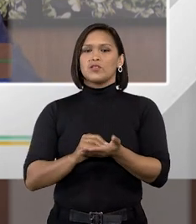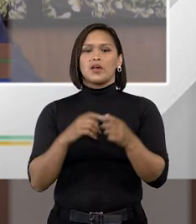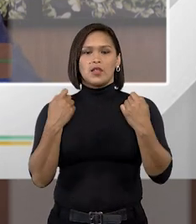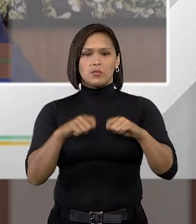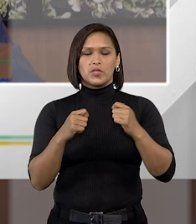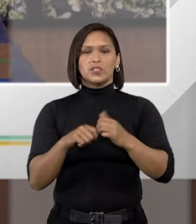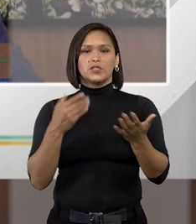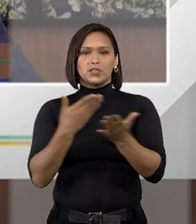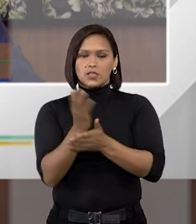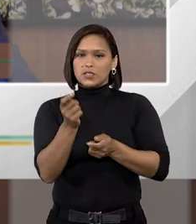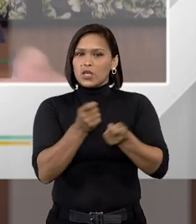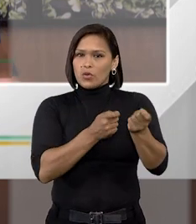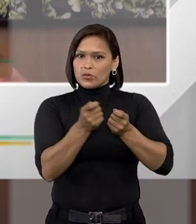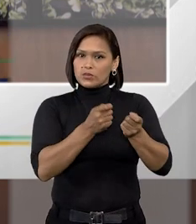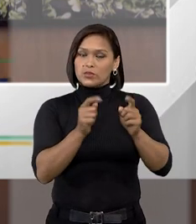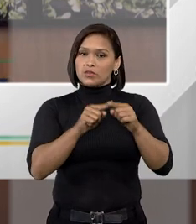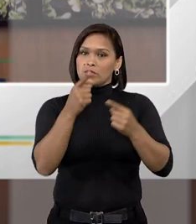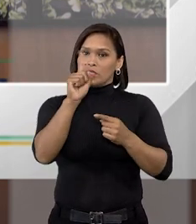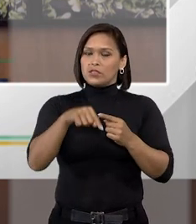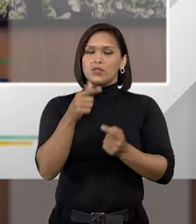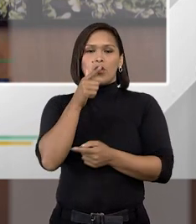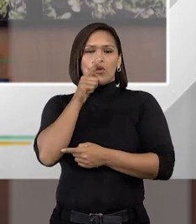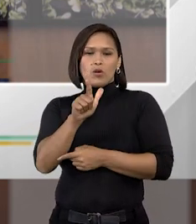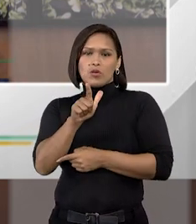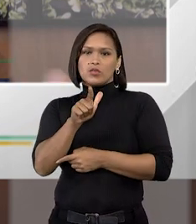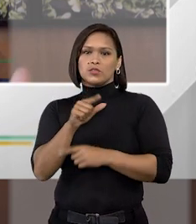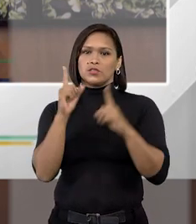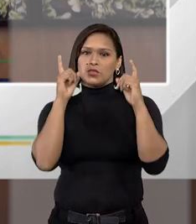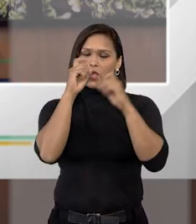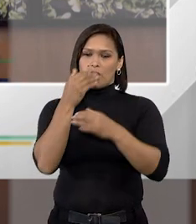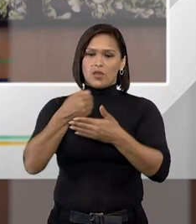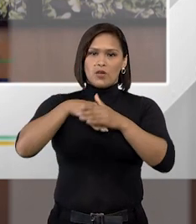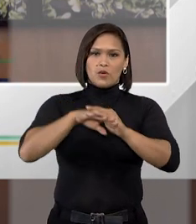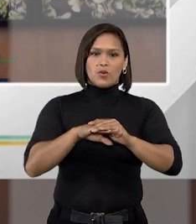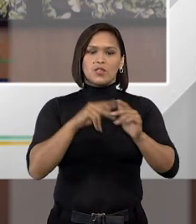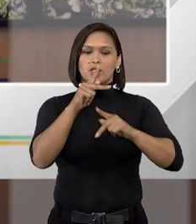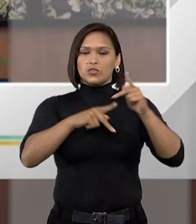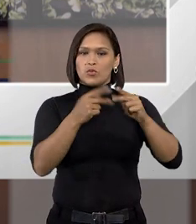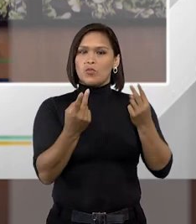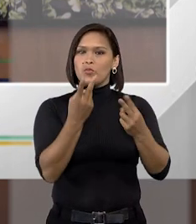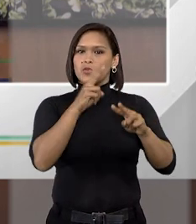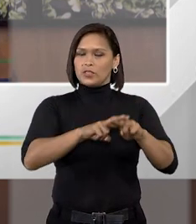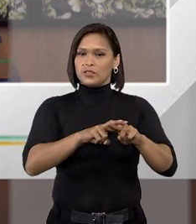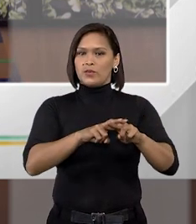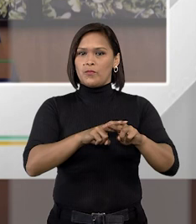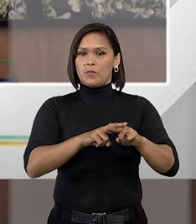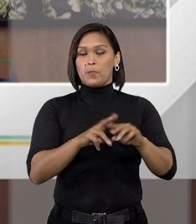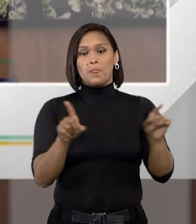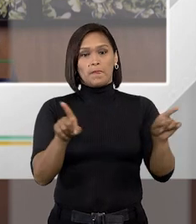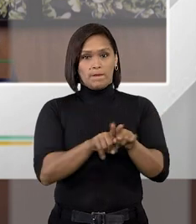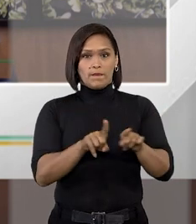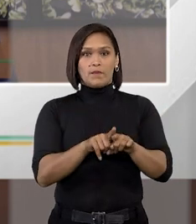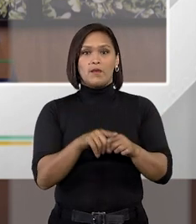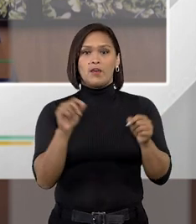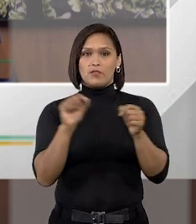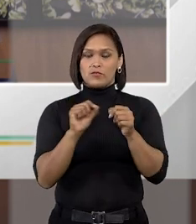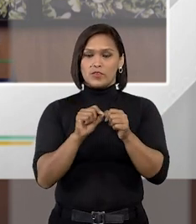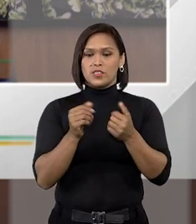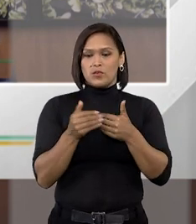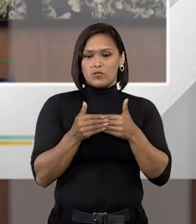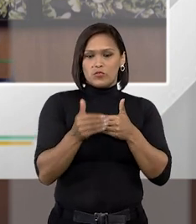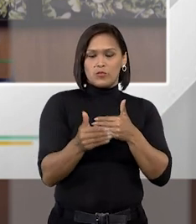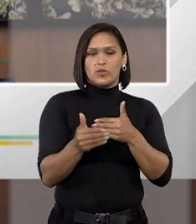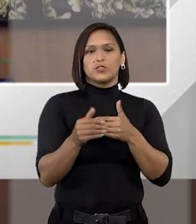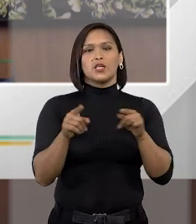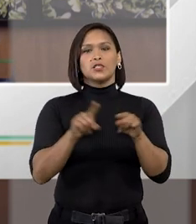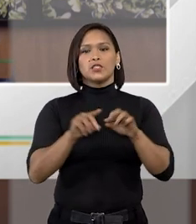precisa a ser controlada e se você não consegue guardar a sua população carcerária você vai ter que fazer o seu processo